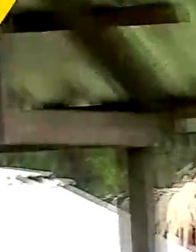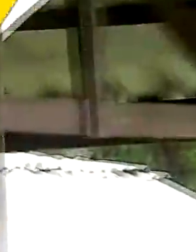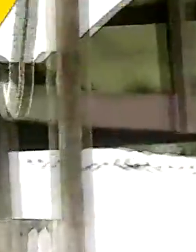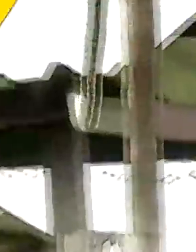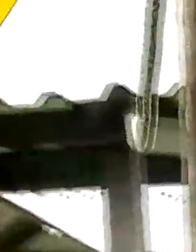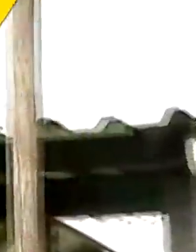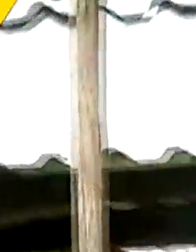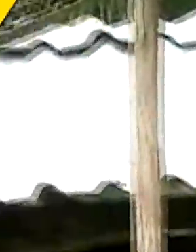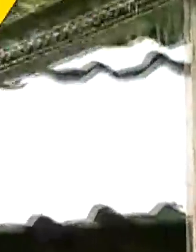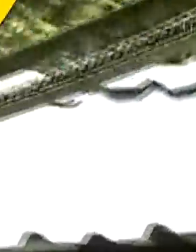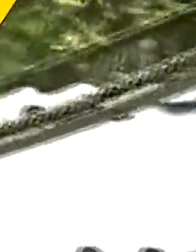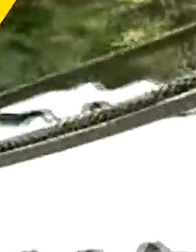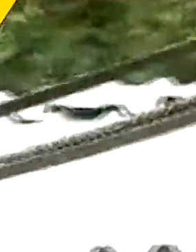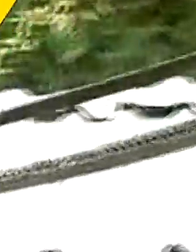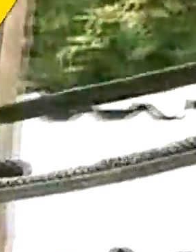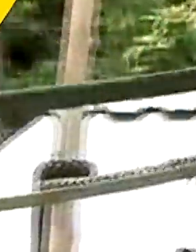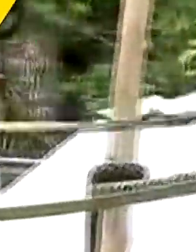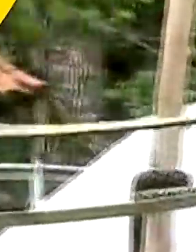Transcrição e Legendas